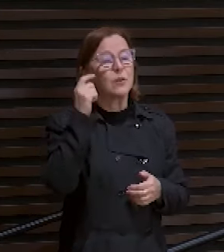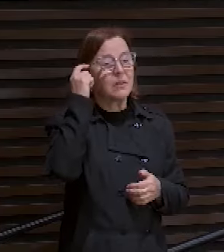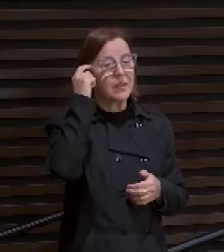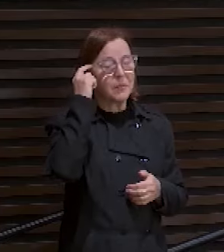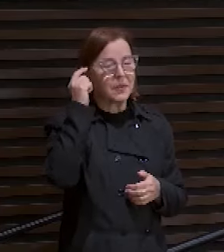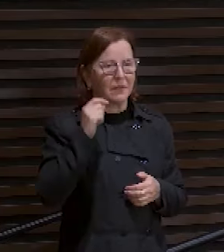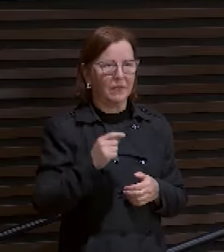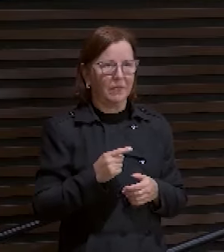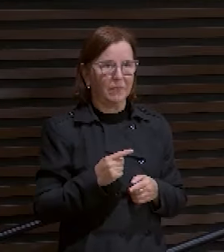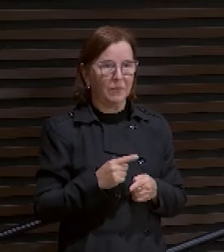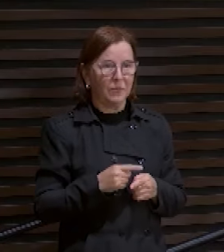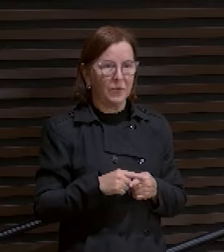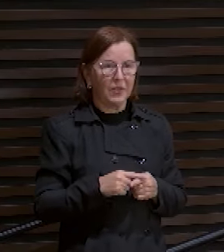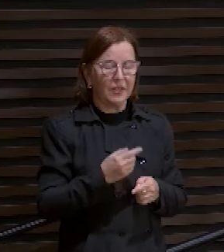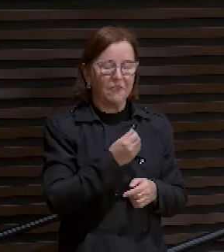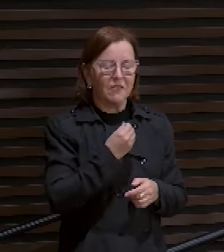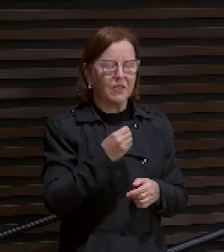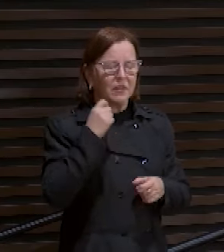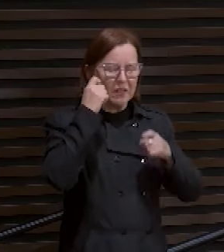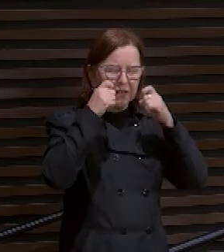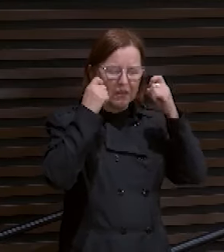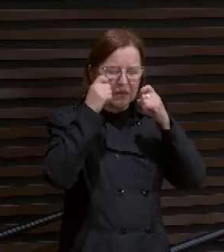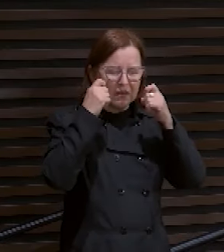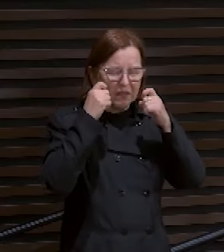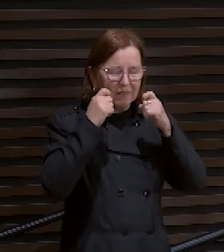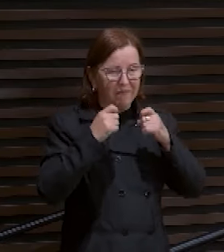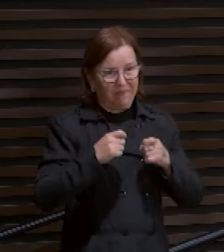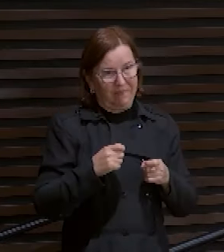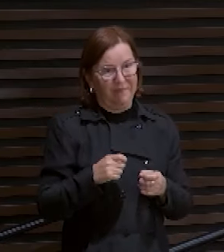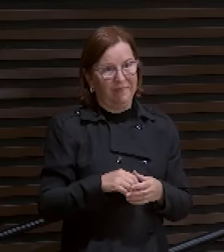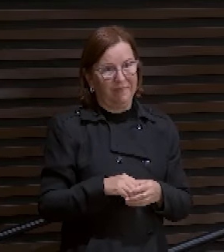Porque anda ansioso, anda preocupado, anda estressado.